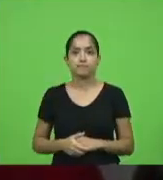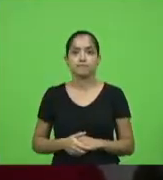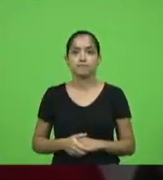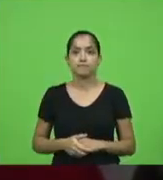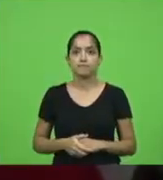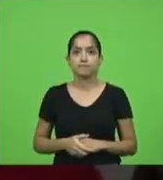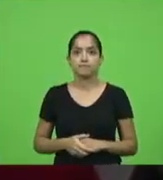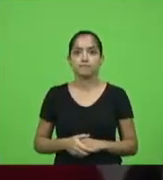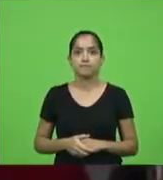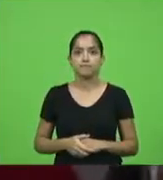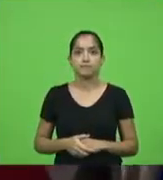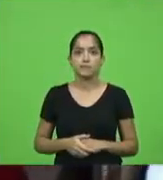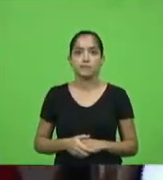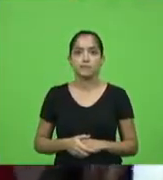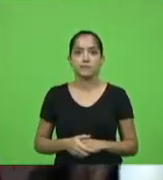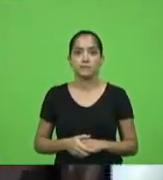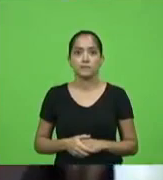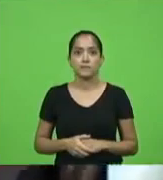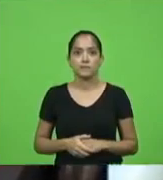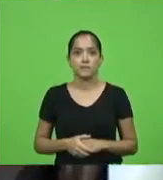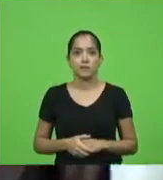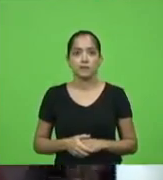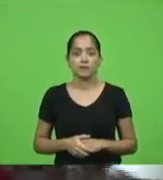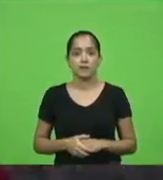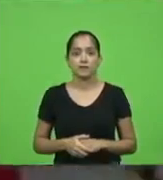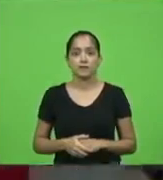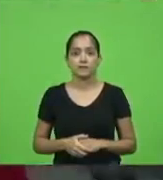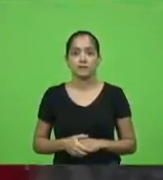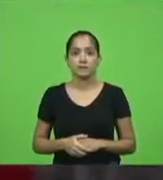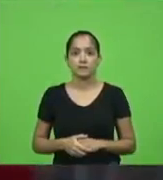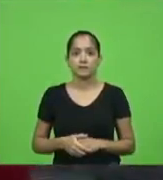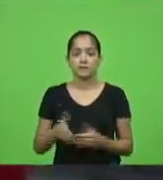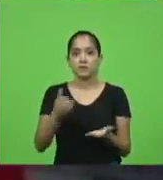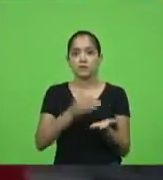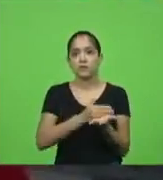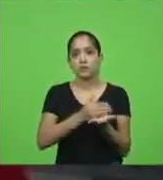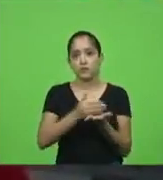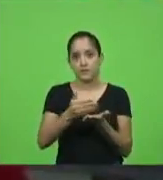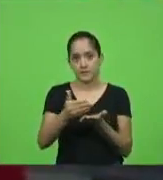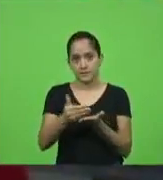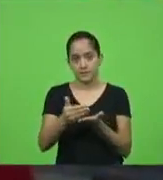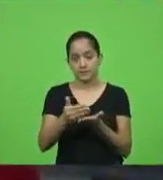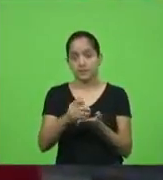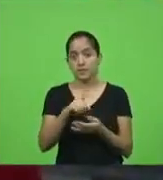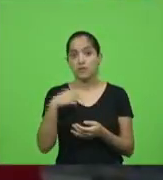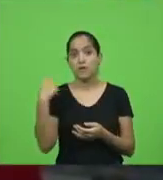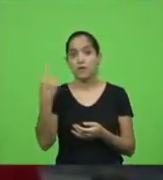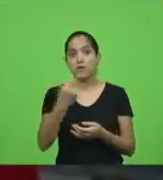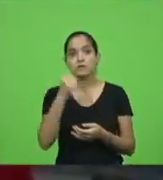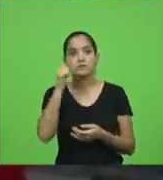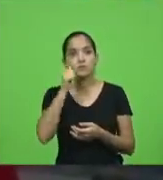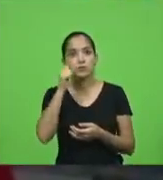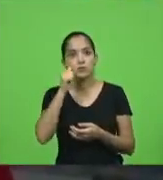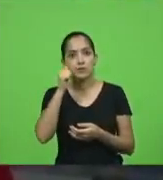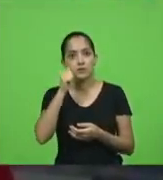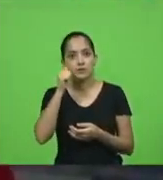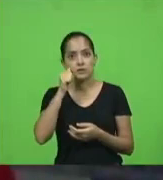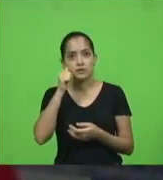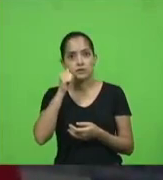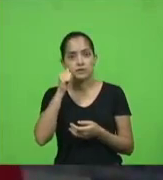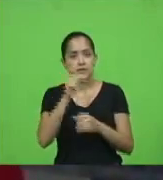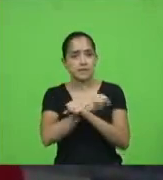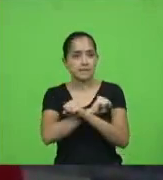eu vou iniciar já assim nós mulheres impossível é uma